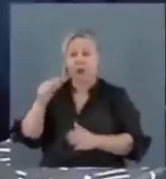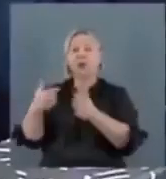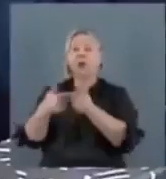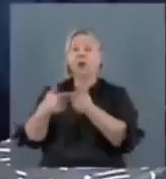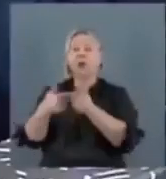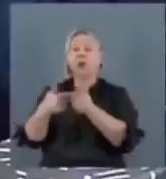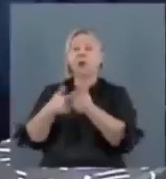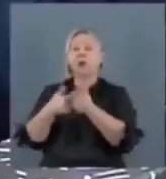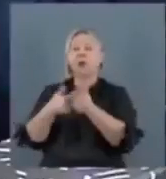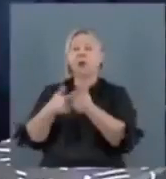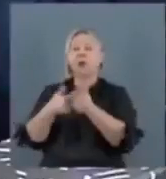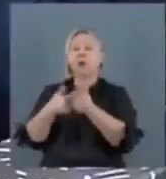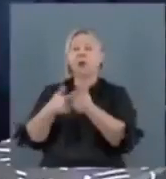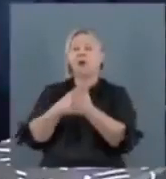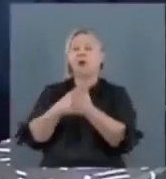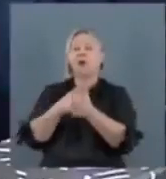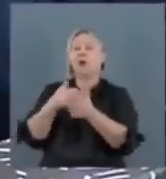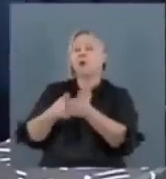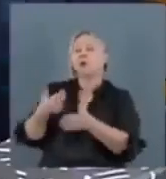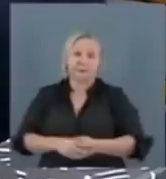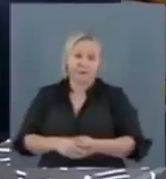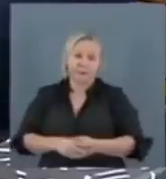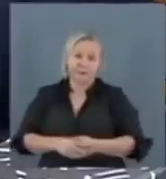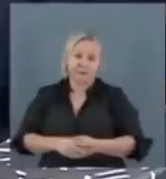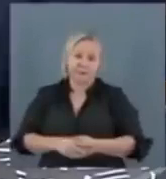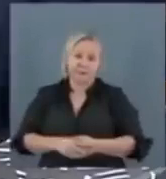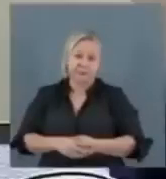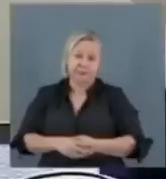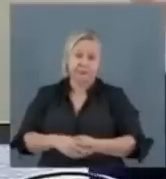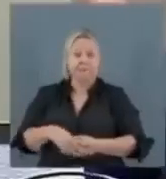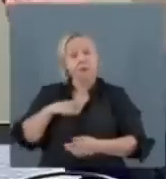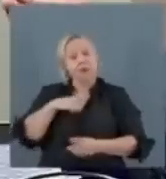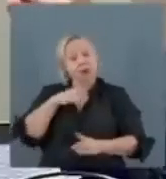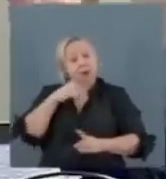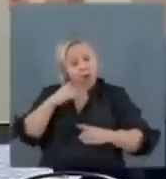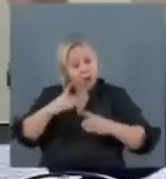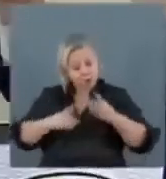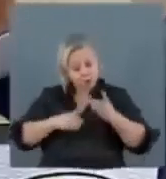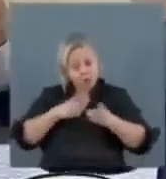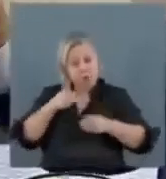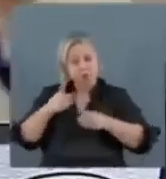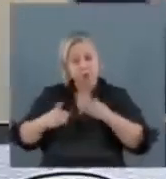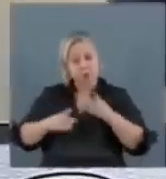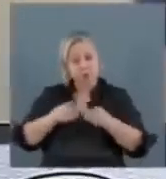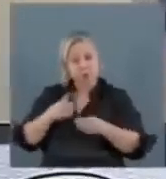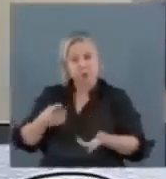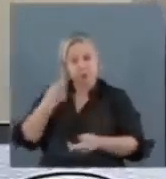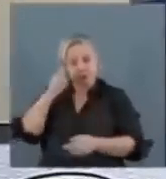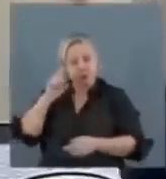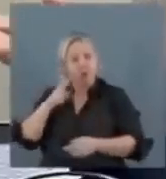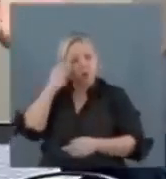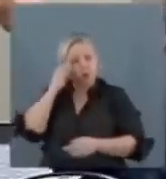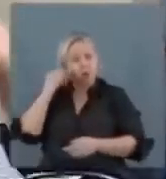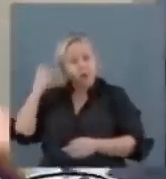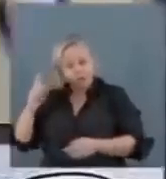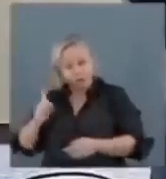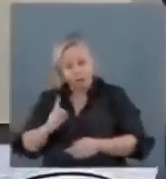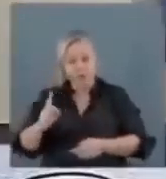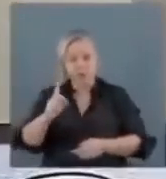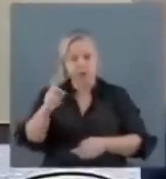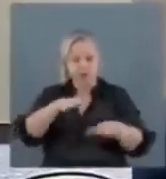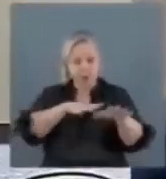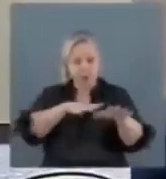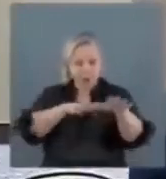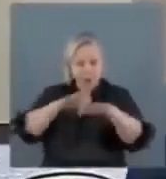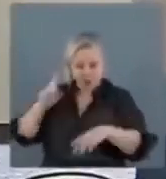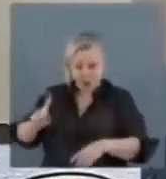estava, se eu cheguei, é porque é uma dinâmica. Como o senhor sabe, as pessoas se deslocam. Eu não estava e me desloquei